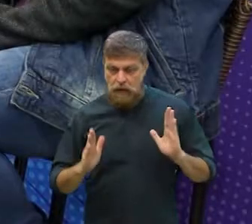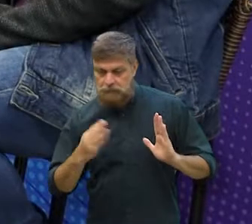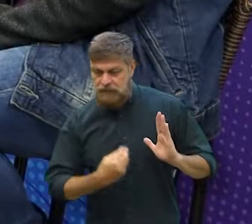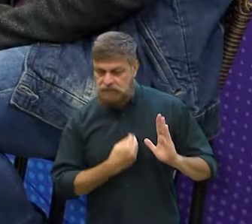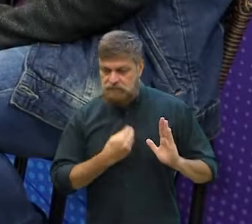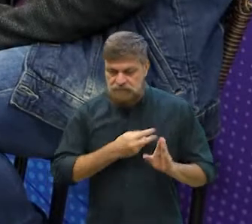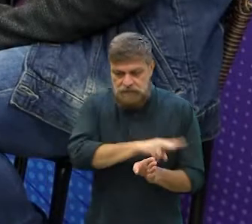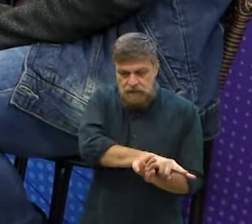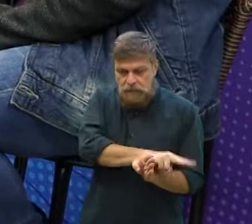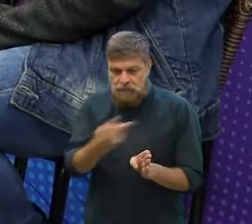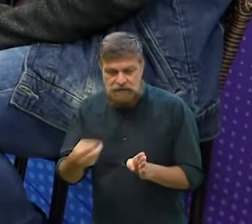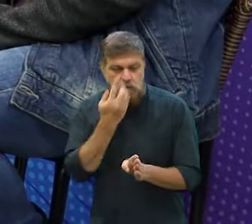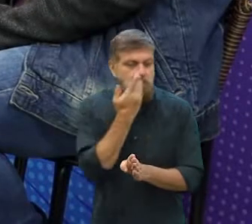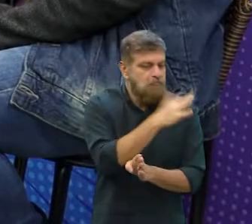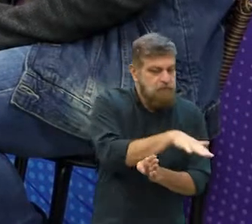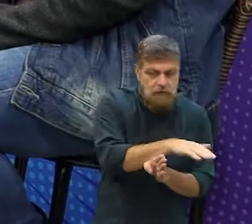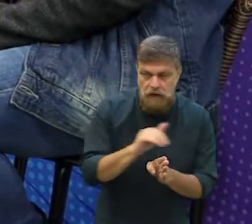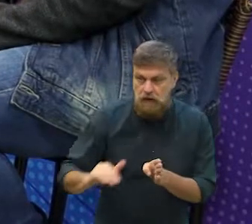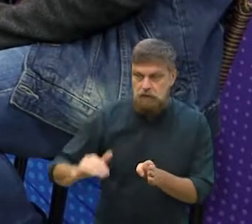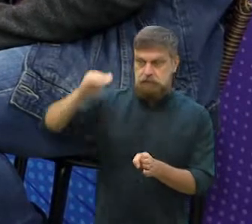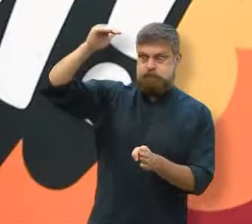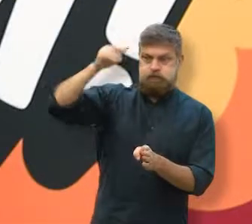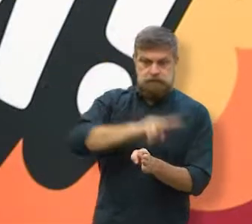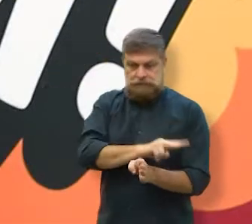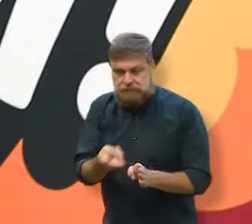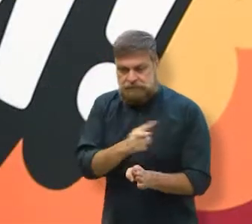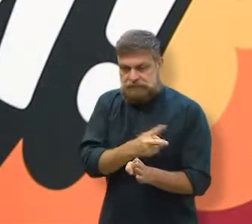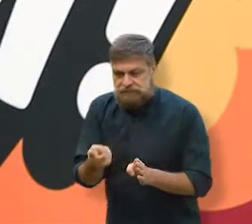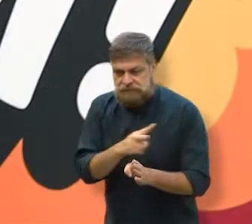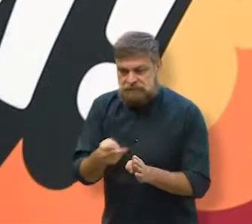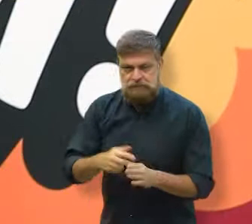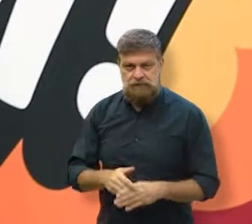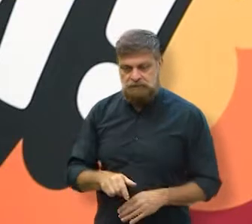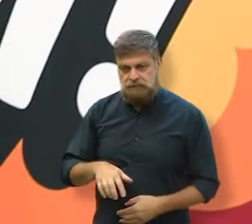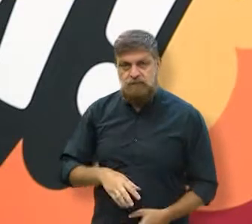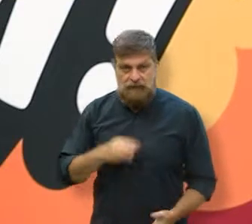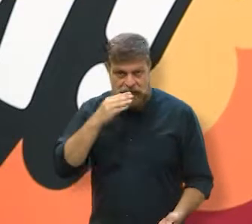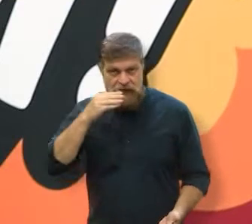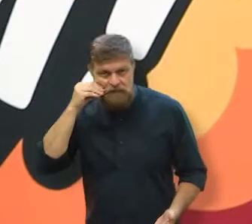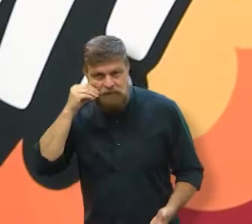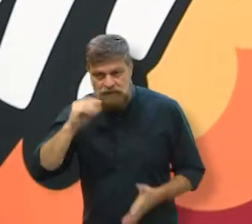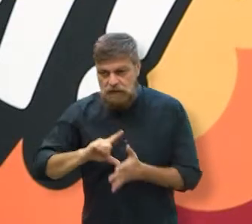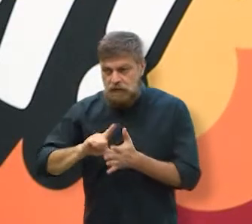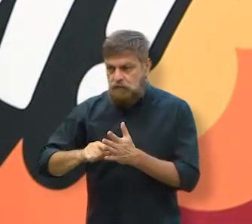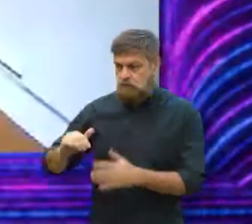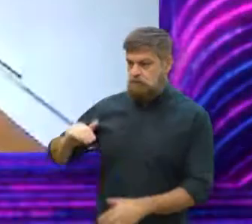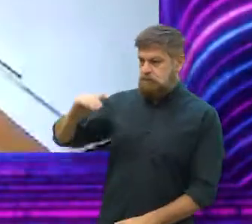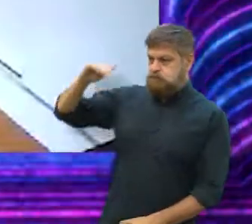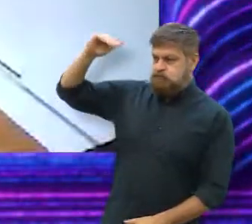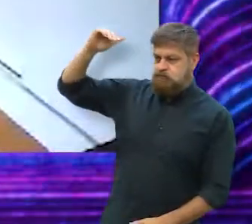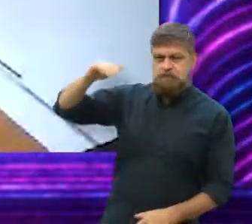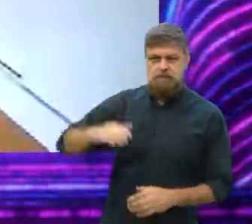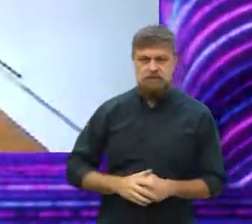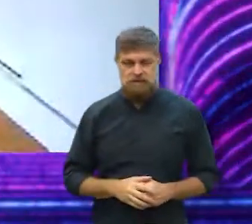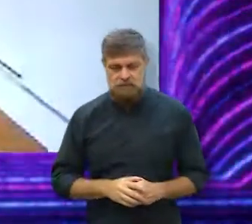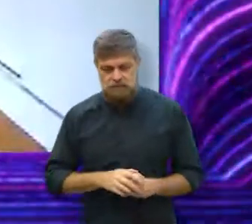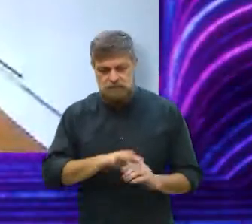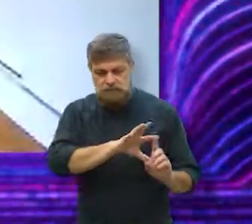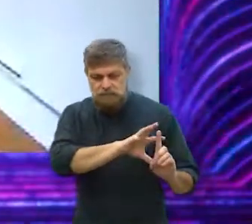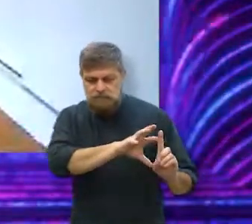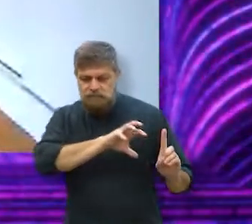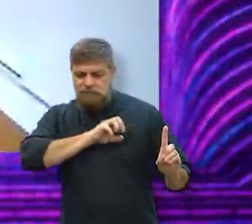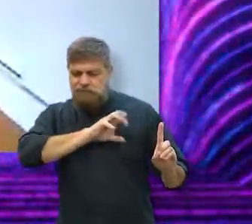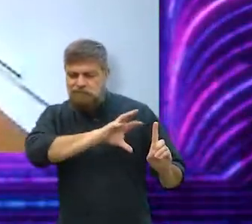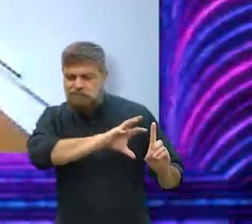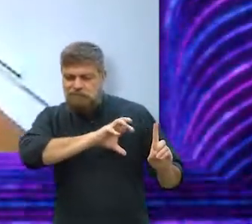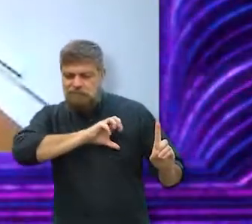muito brusca da infância, que é uma coisa mais protegida e tal, pro mundo adolescente e depois adulto. Então, acho que a inspiração